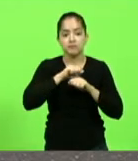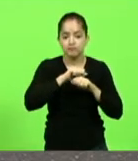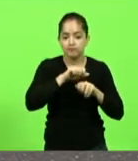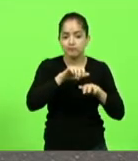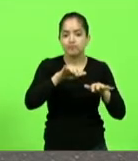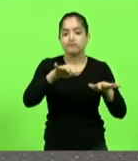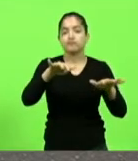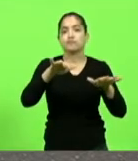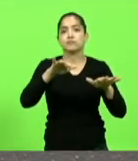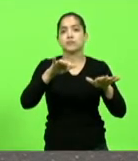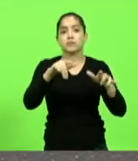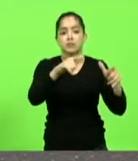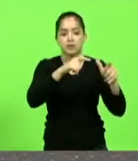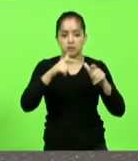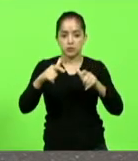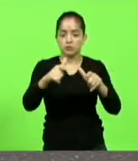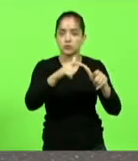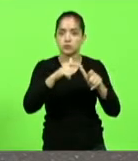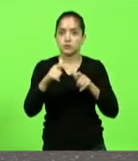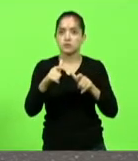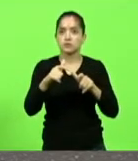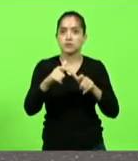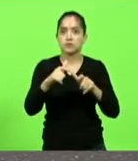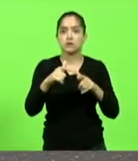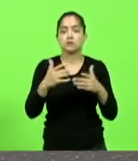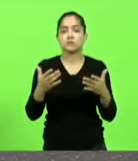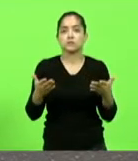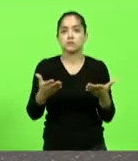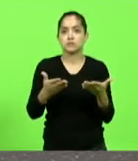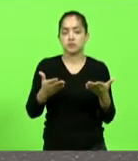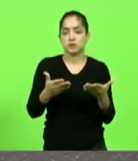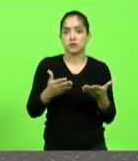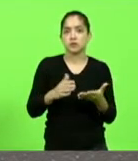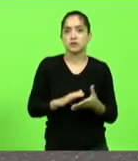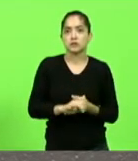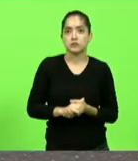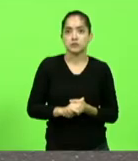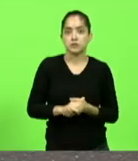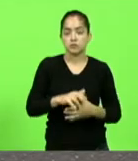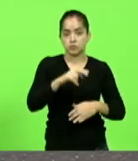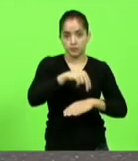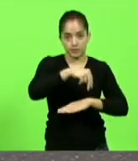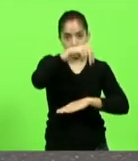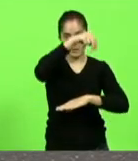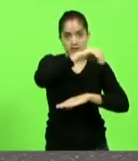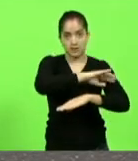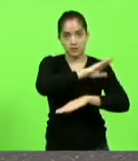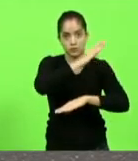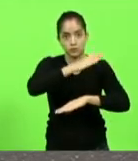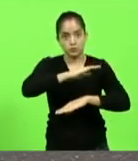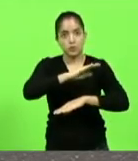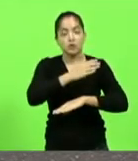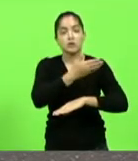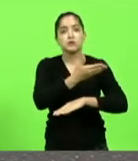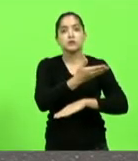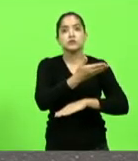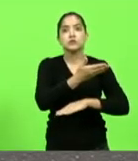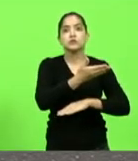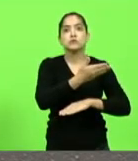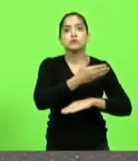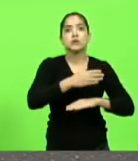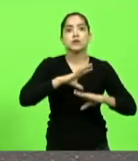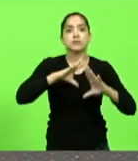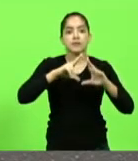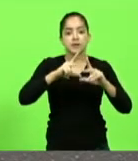aquela rede que chegou no Planalto Norte se estenda para todo o